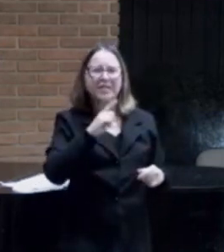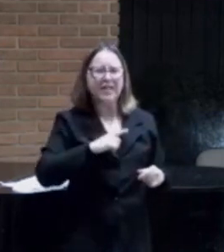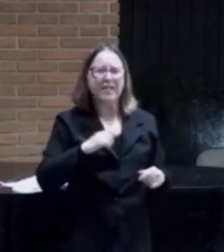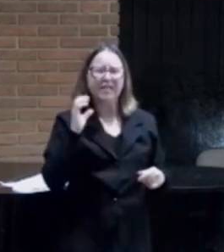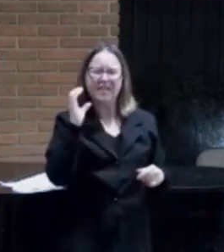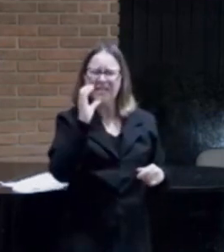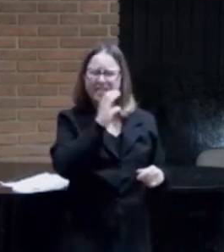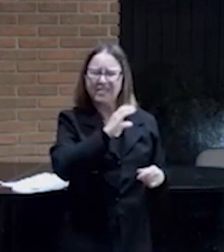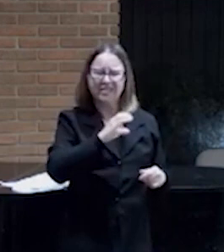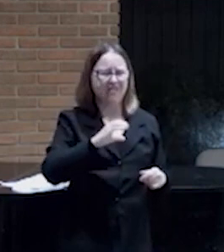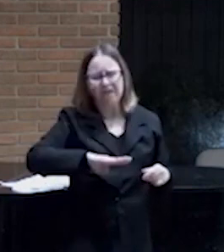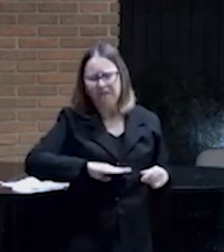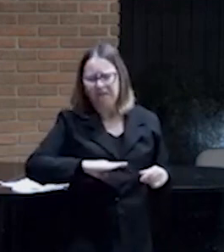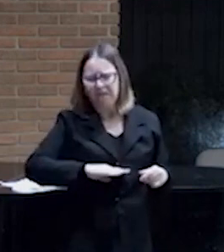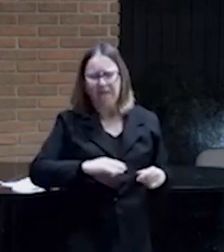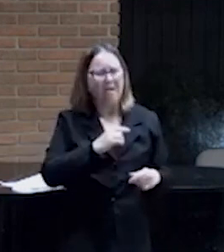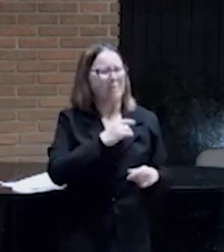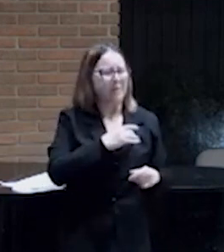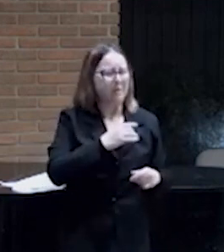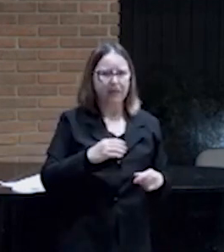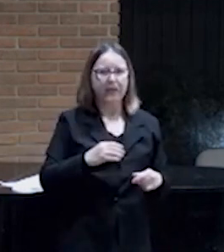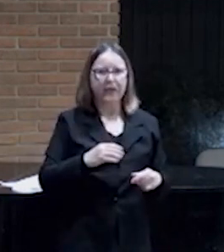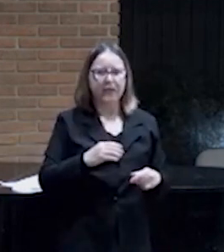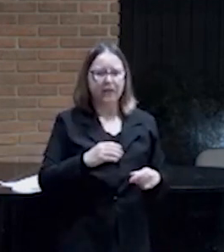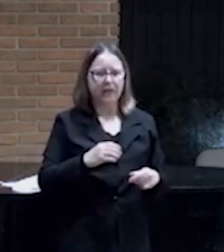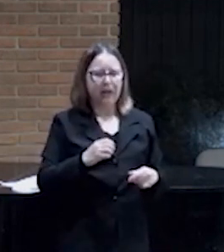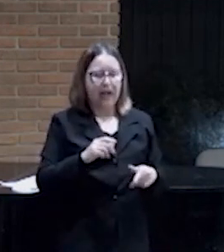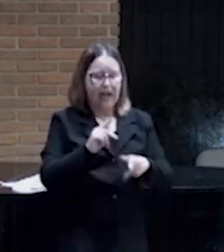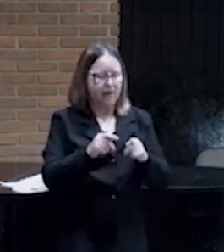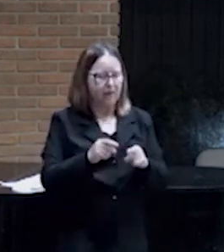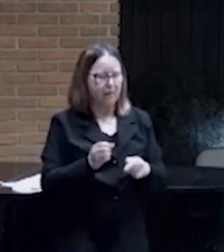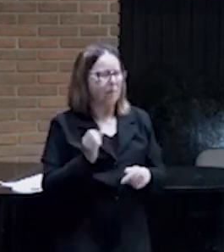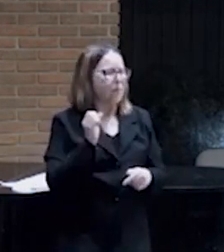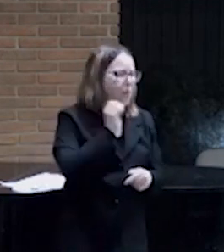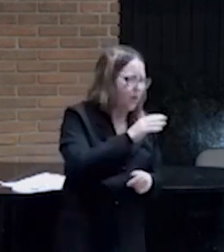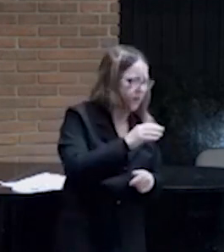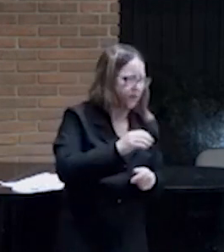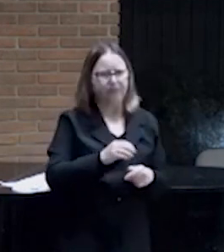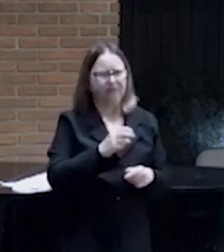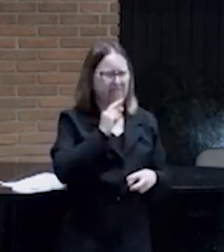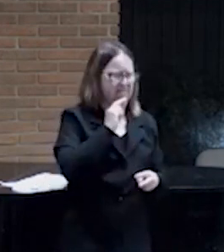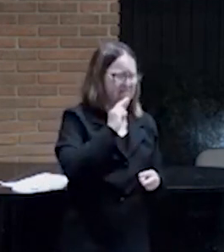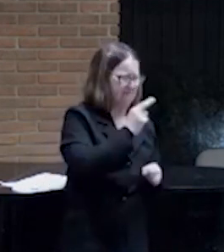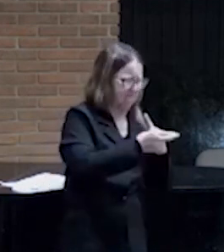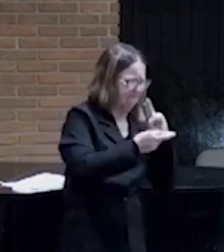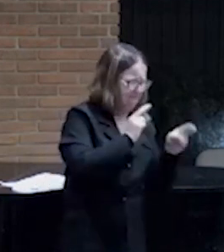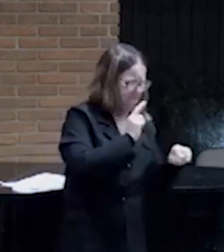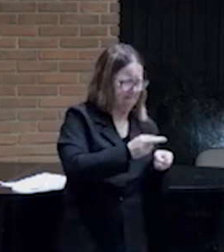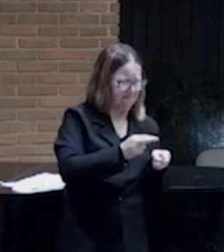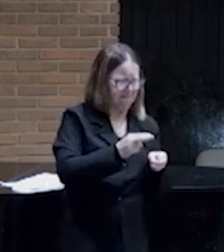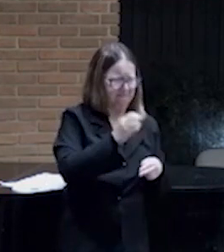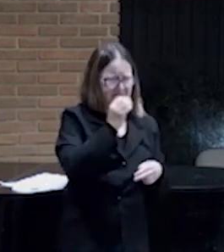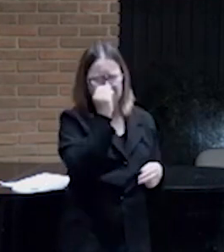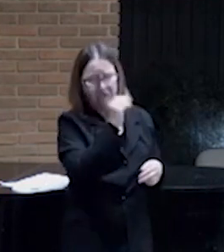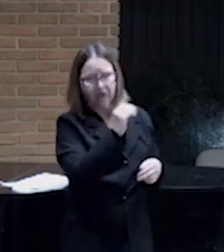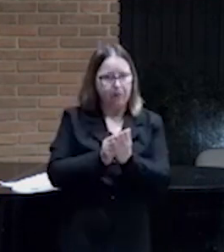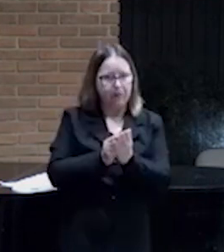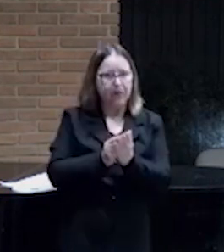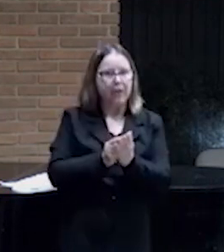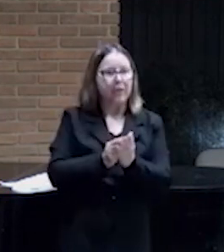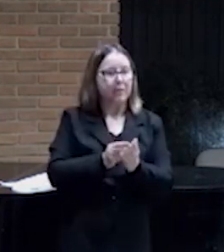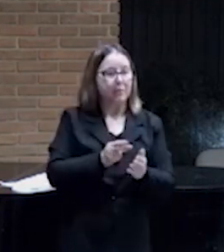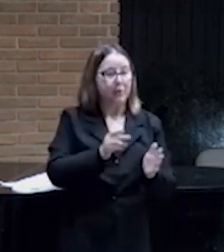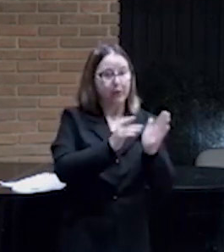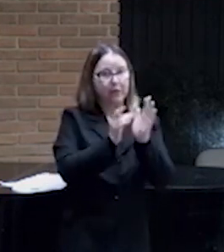medo como nós passamos. Ele foi cuspido, Ele foi criticado, foi menosprezado, mesmo sendo o Rei do Universo.